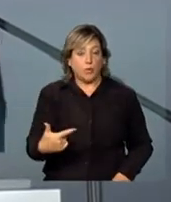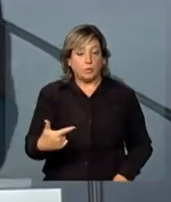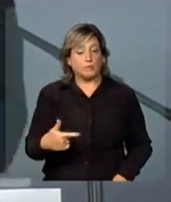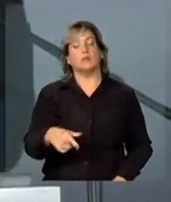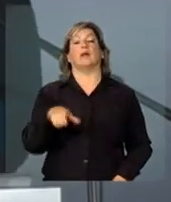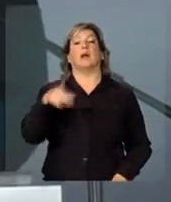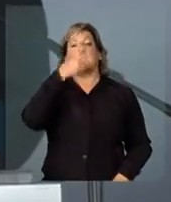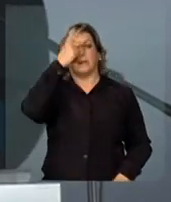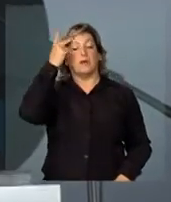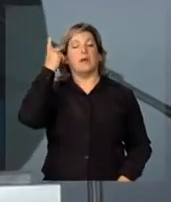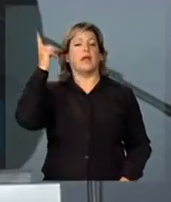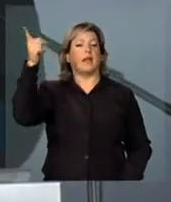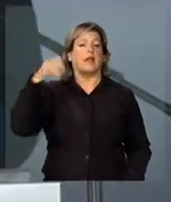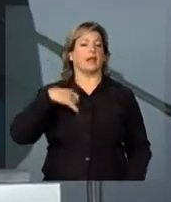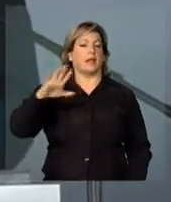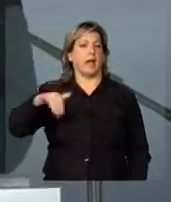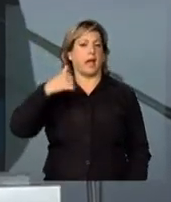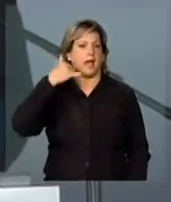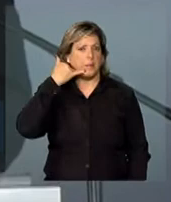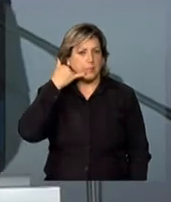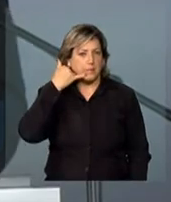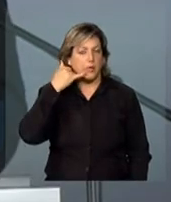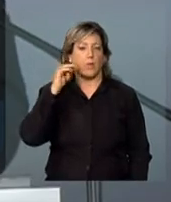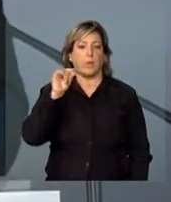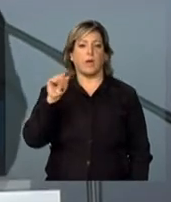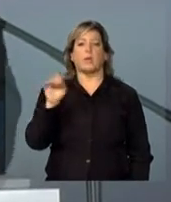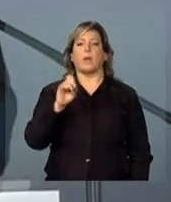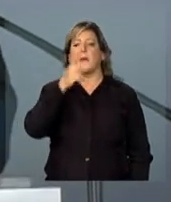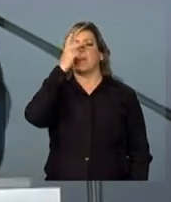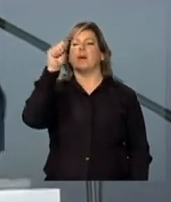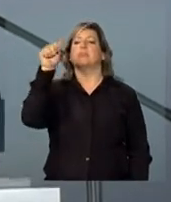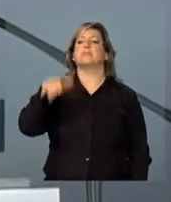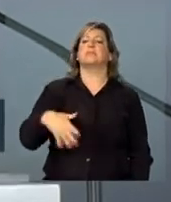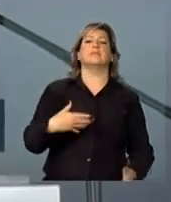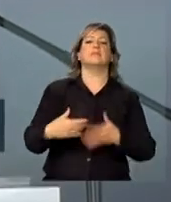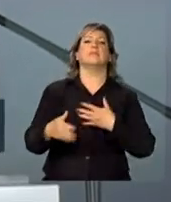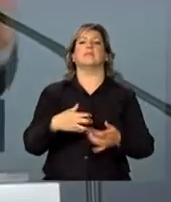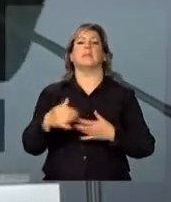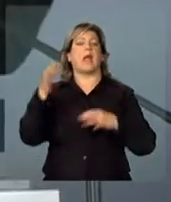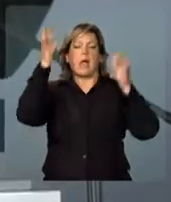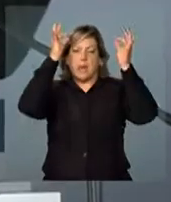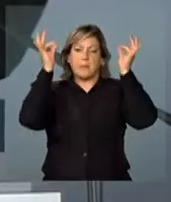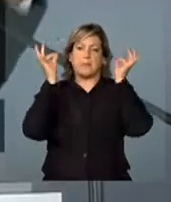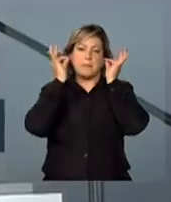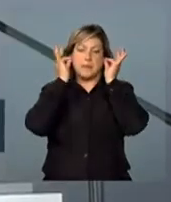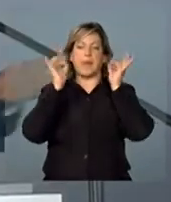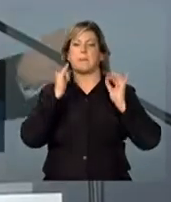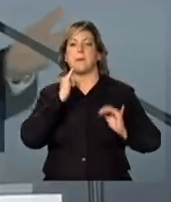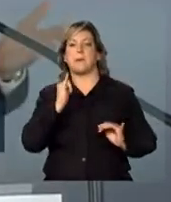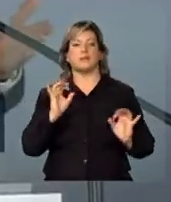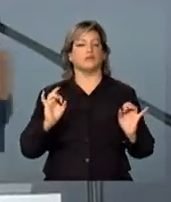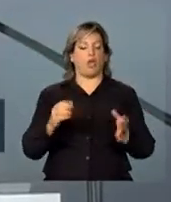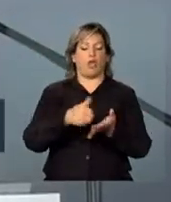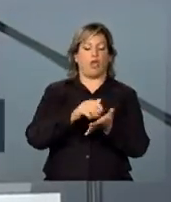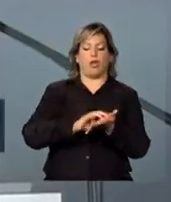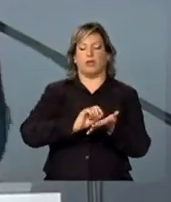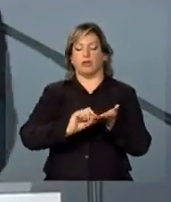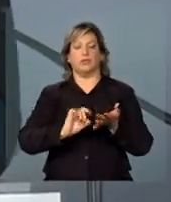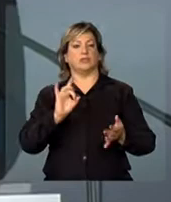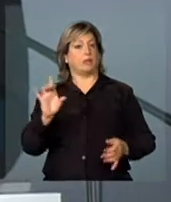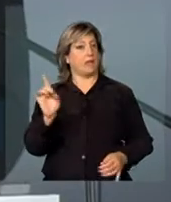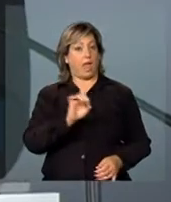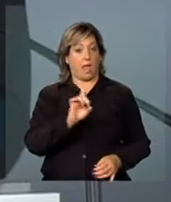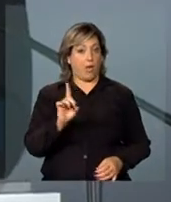quem atende do outro lado do telefone não é um mero, uma mera telefonista, não é só alguém que vai atender, anotar e